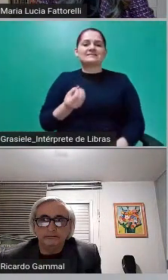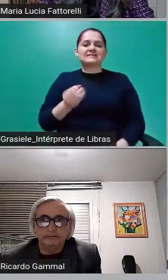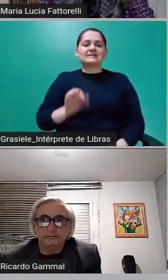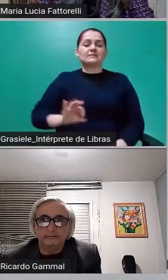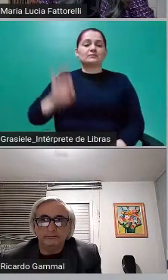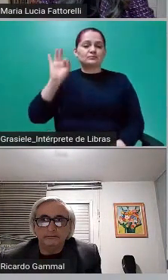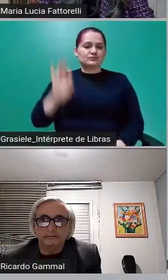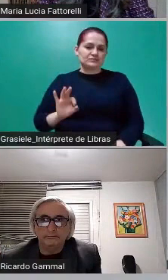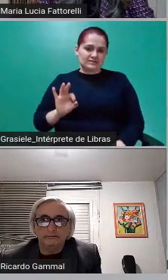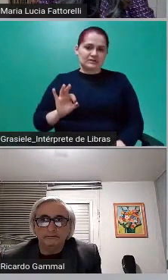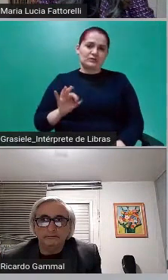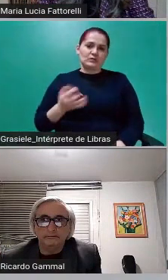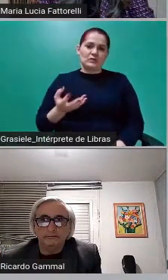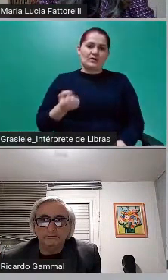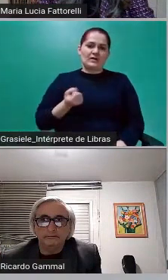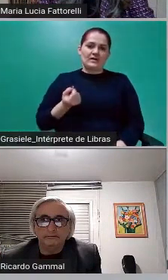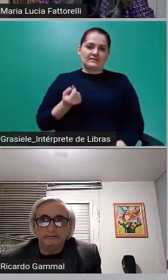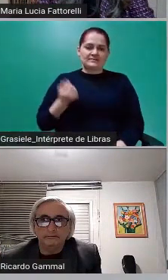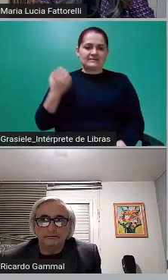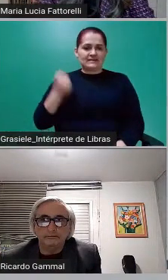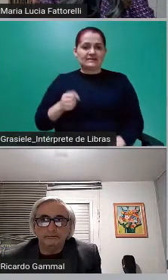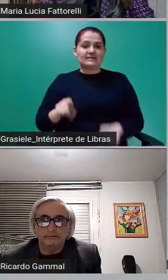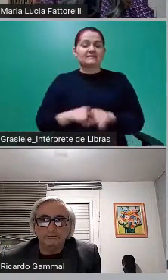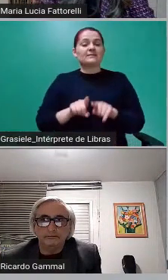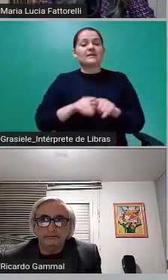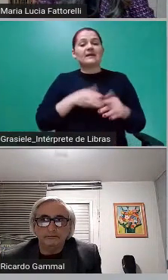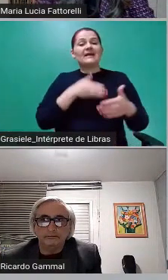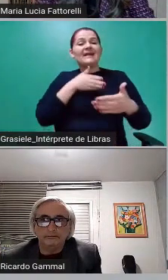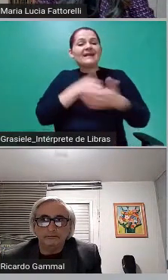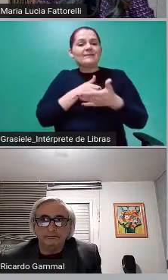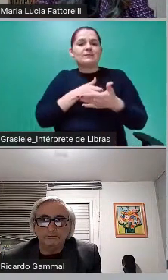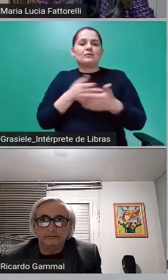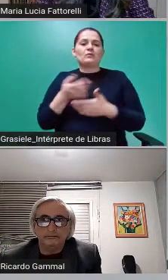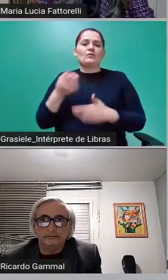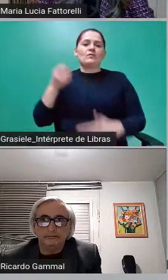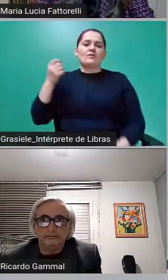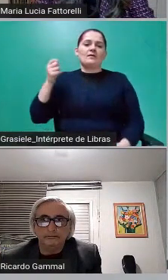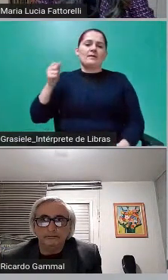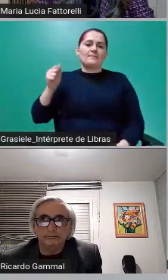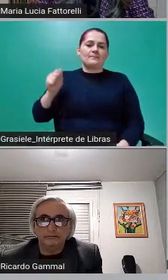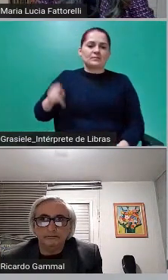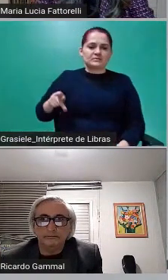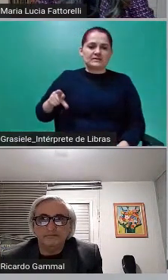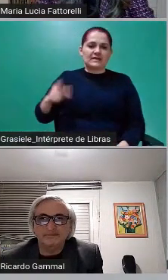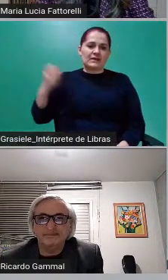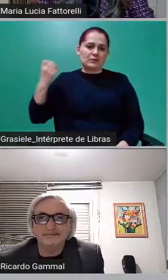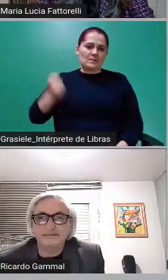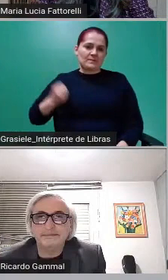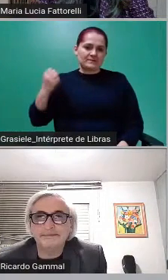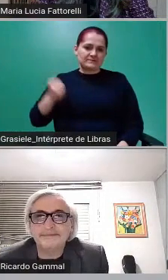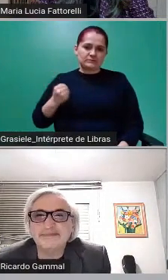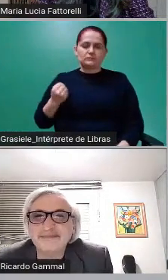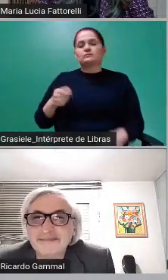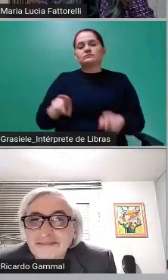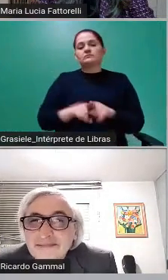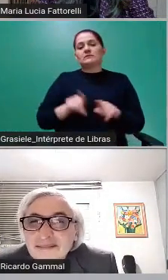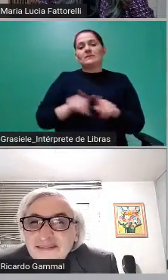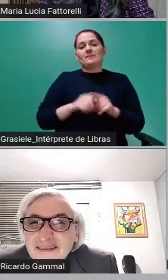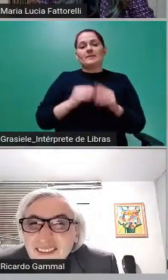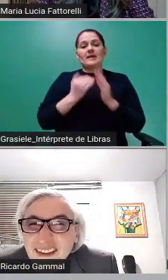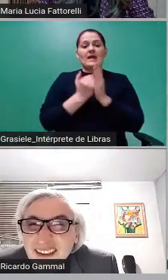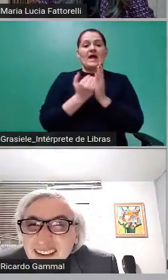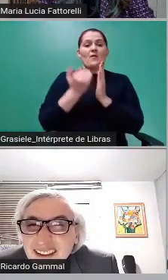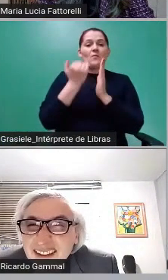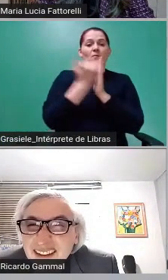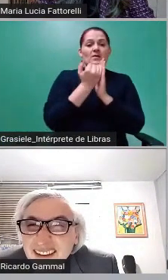limitou os gastos com aposentados e pensionistas e ainda aumentou a alíquota da contribuição previdenciária dos